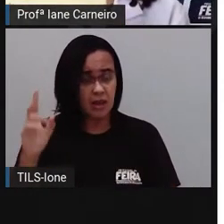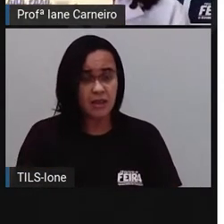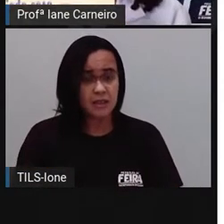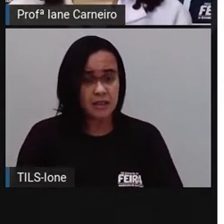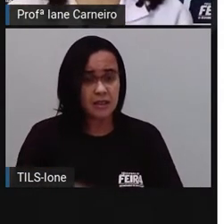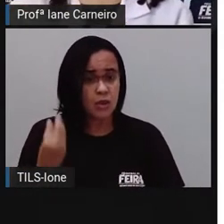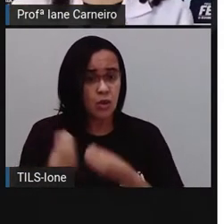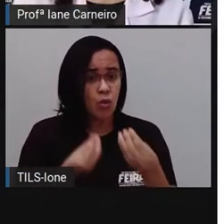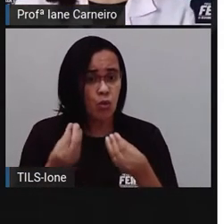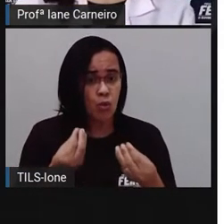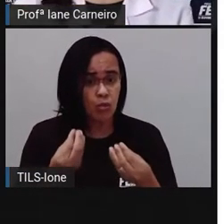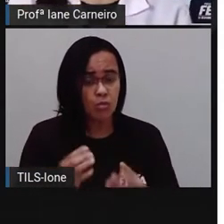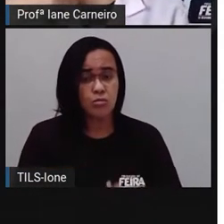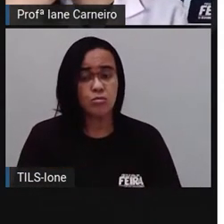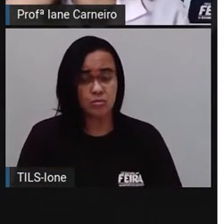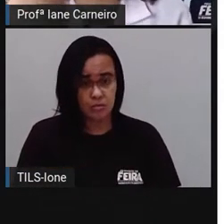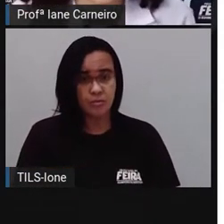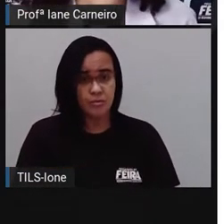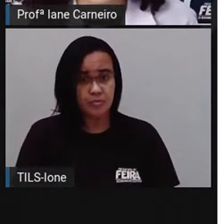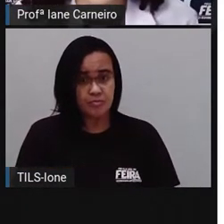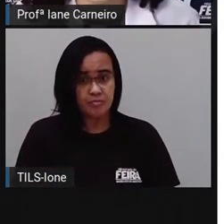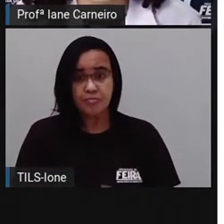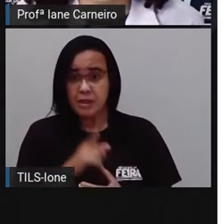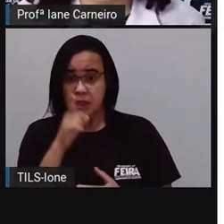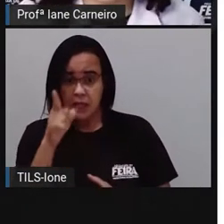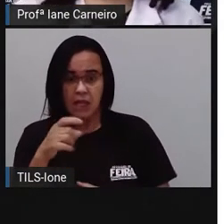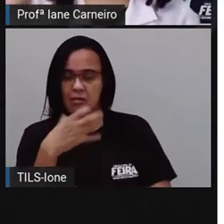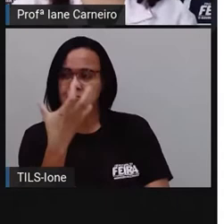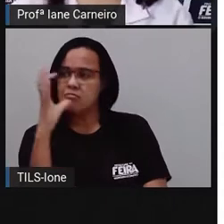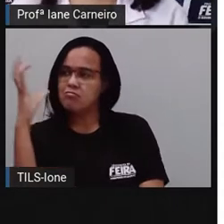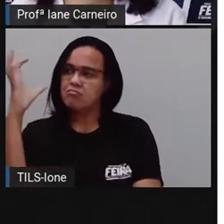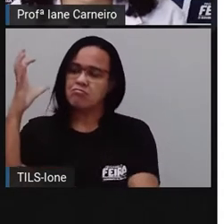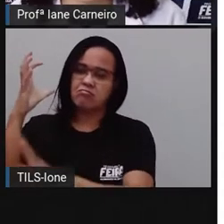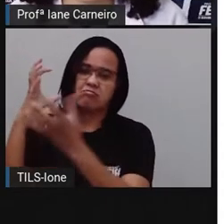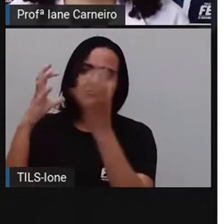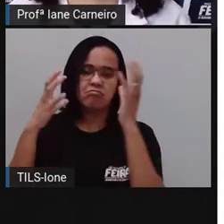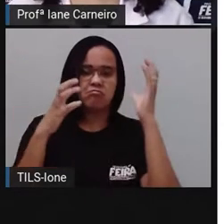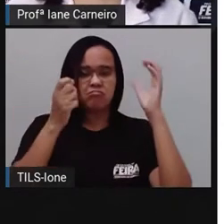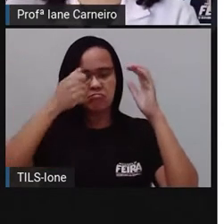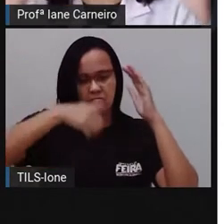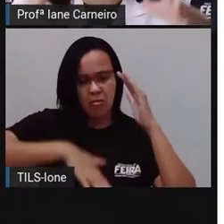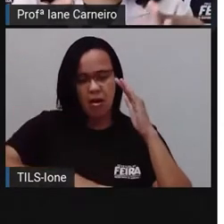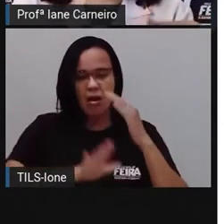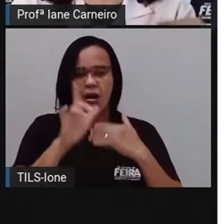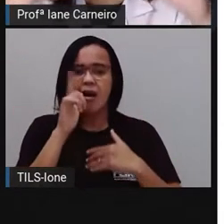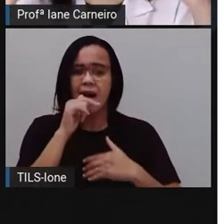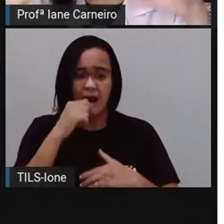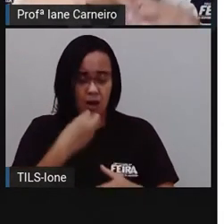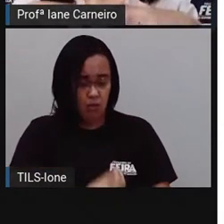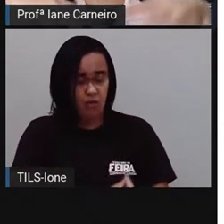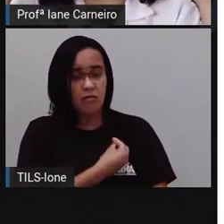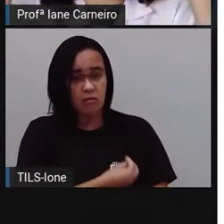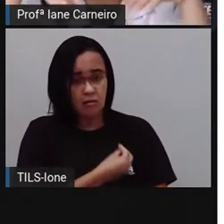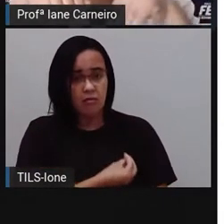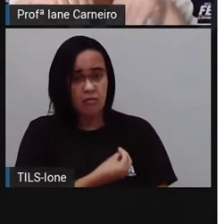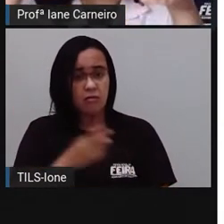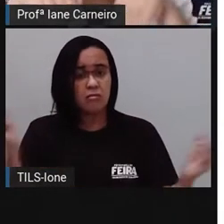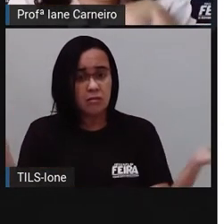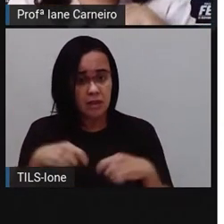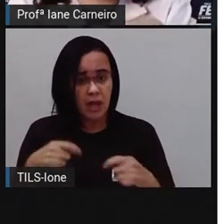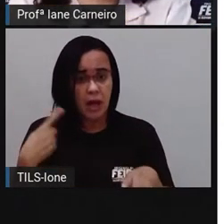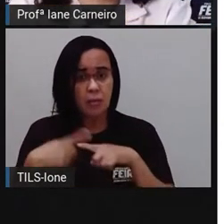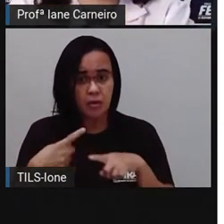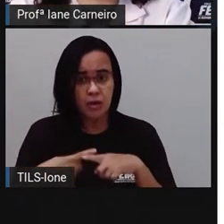lá nesse ambiente eles já encontram o alimento deles, né? Para eles sobreviverem. Então, o tatu, né, que tá ali,